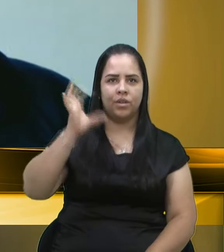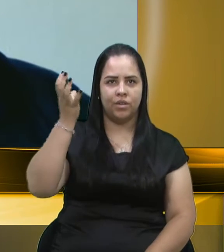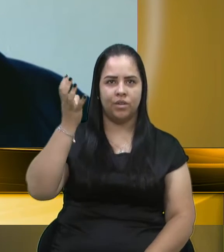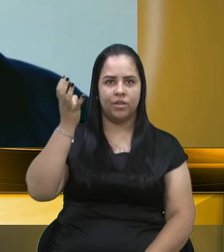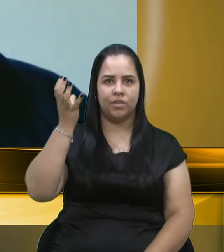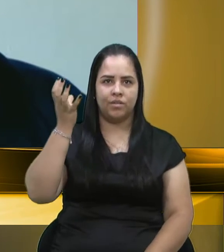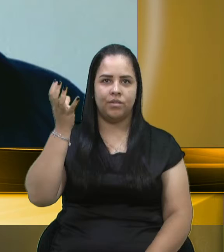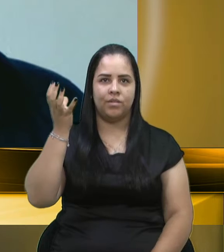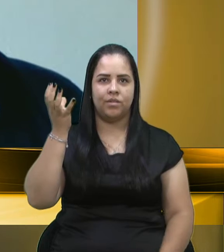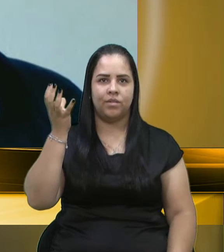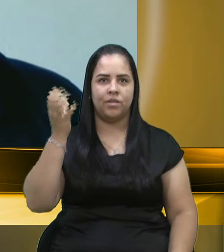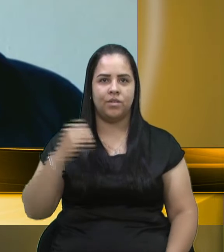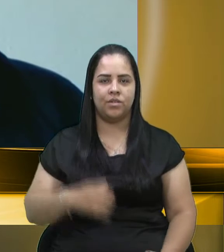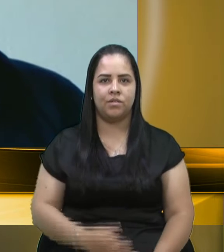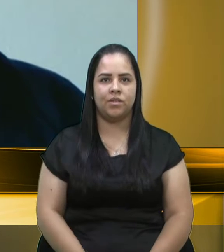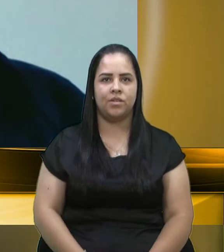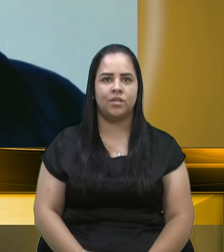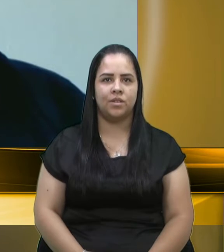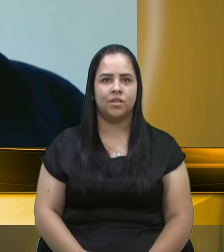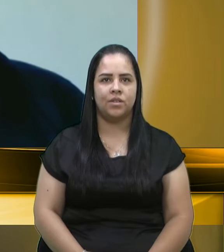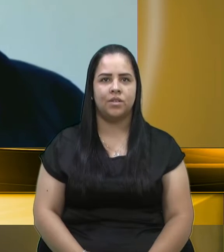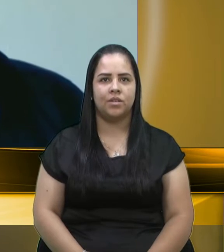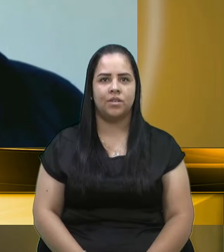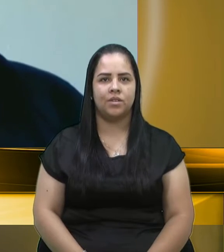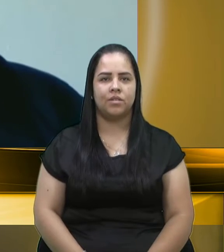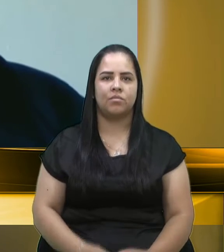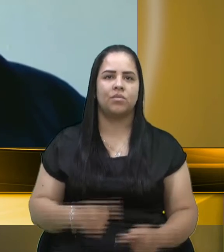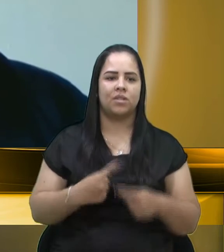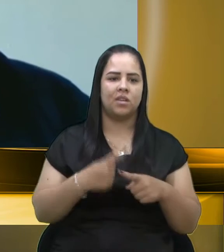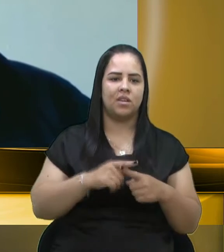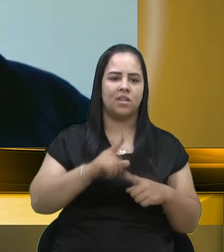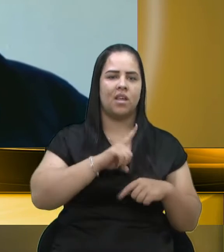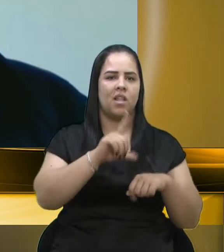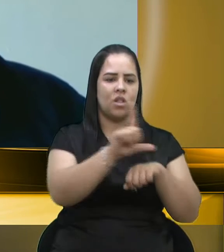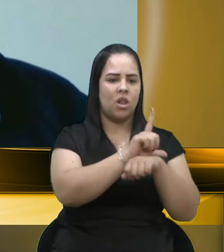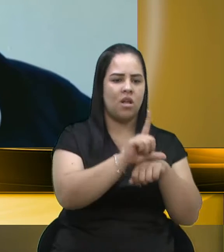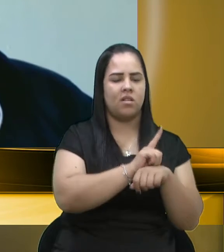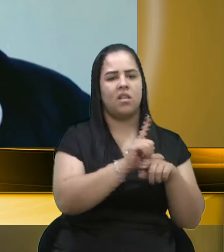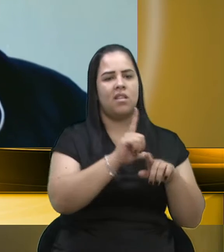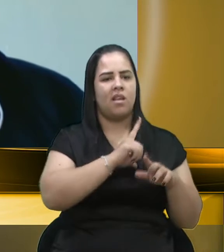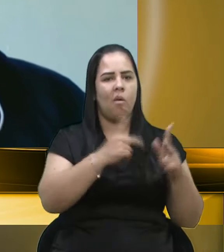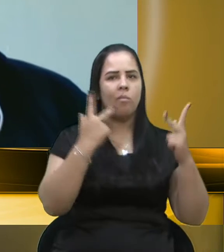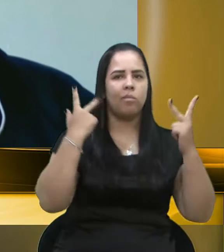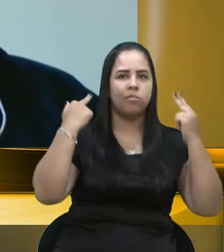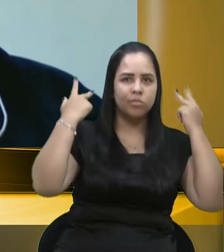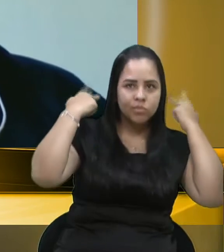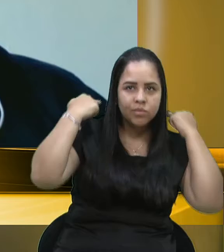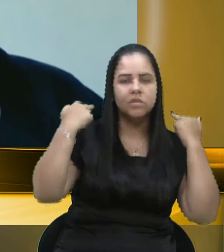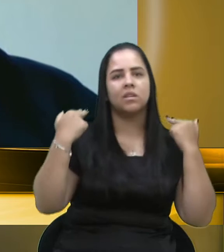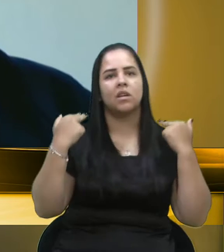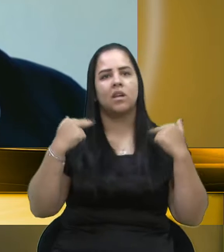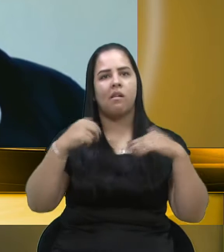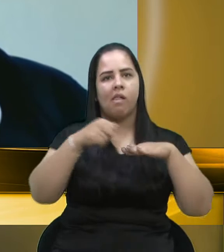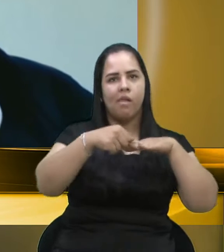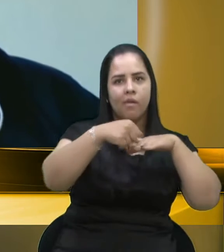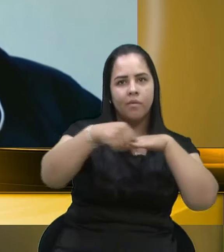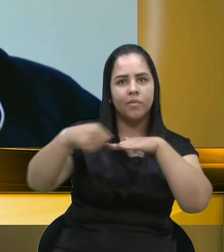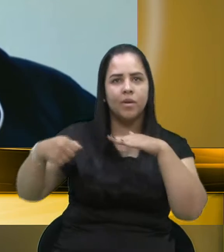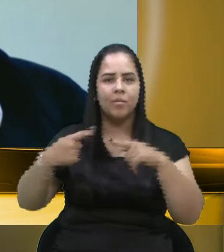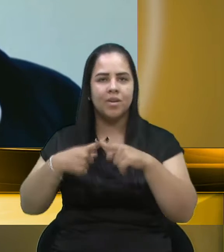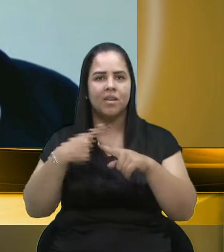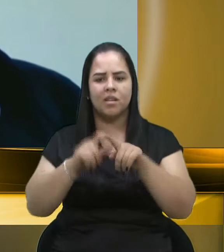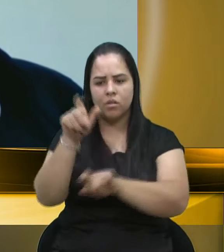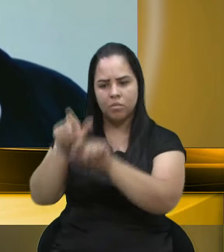pessoal das barbearias, dos salões de beleza, da estética e tudo mais. Que o pessoal está indignado,